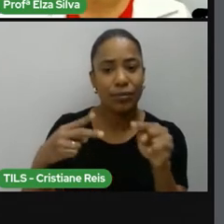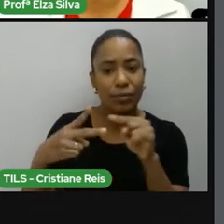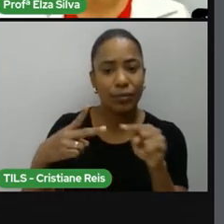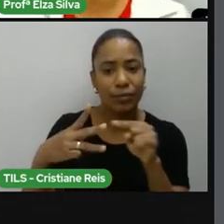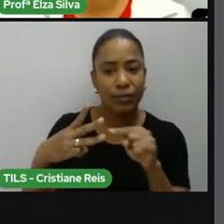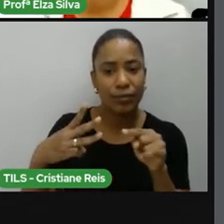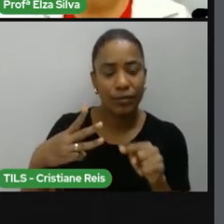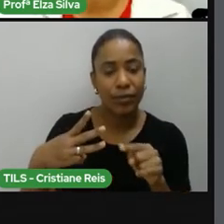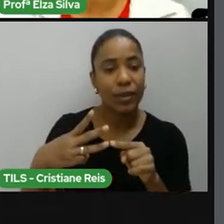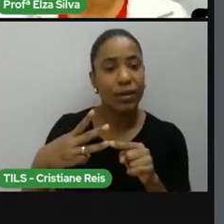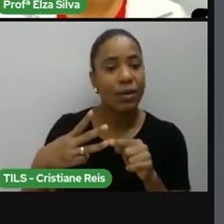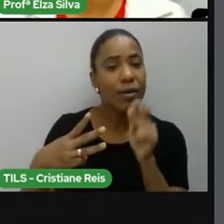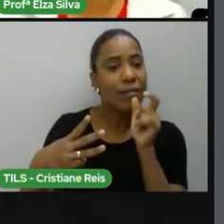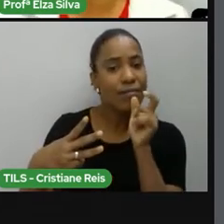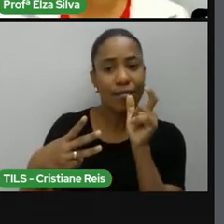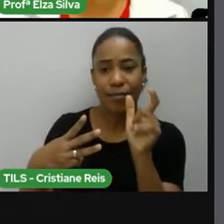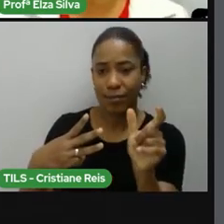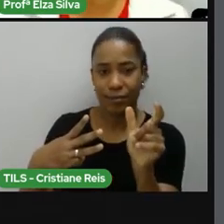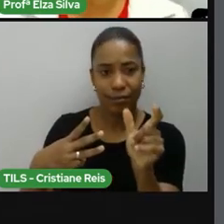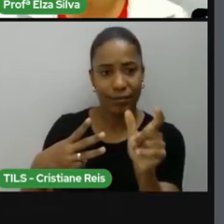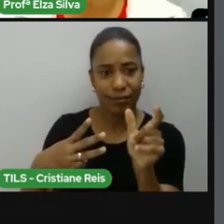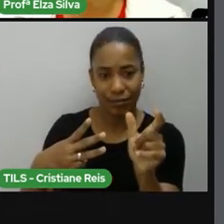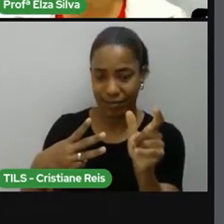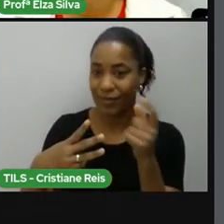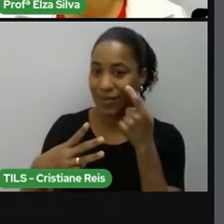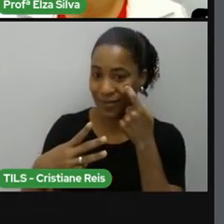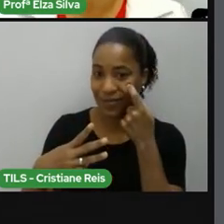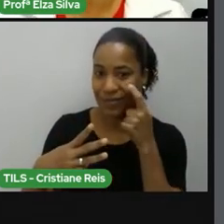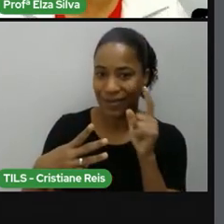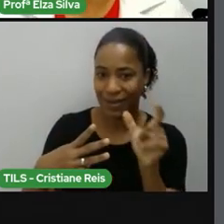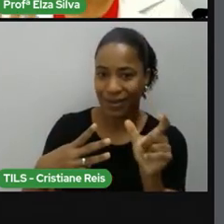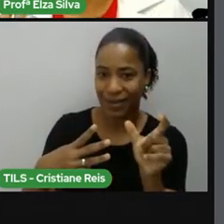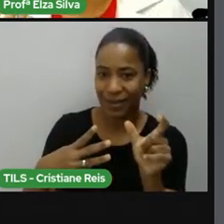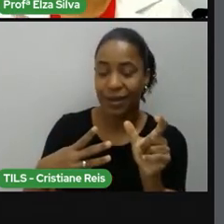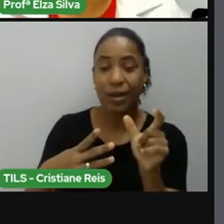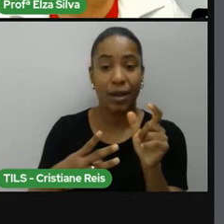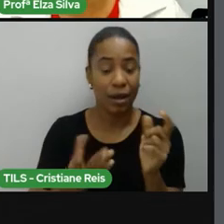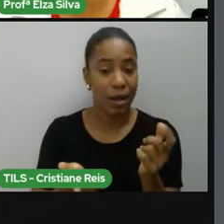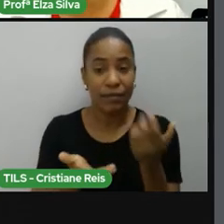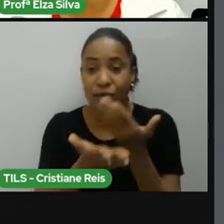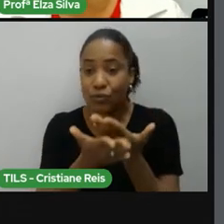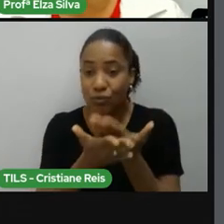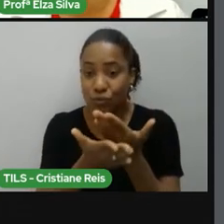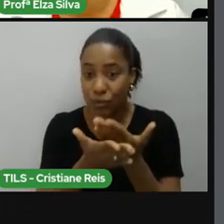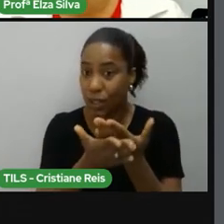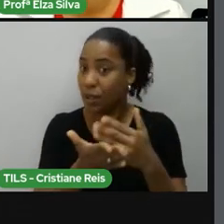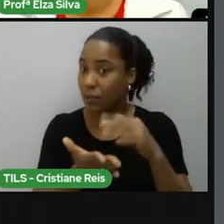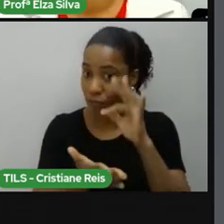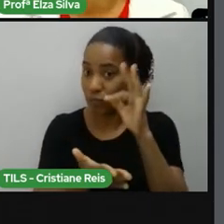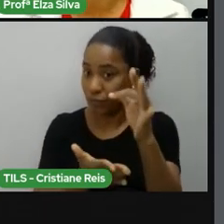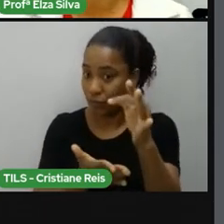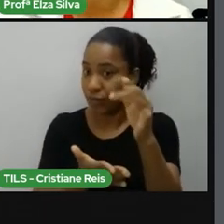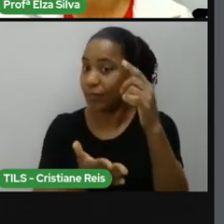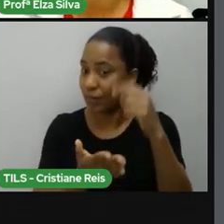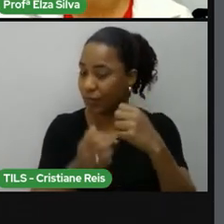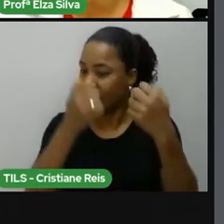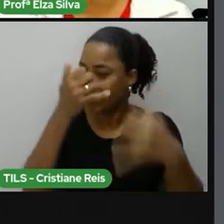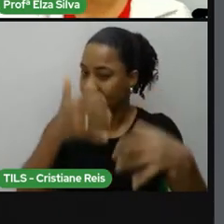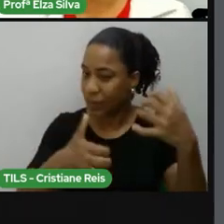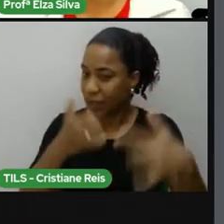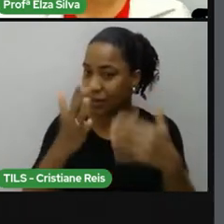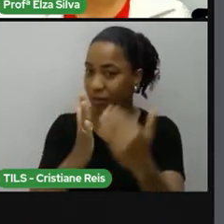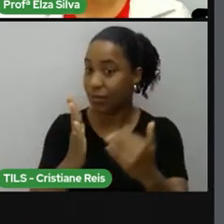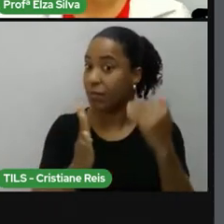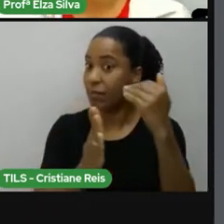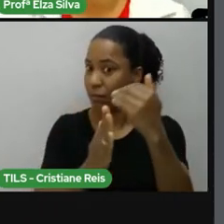palavrinhas, que são as time expressions, que nós vamos estudar um pouquinho mais na frente. Mas se lembrem dessas